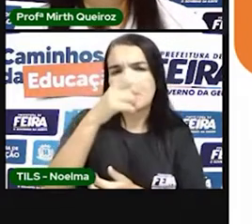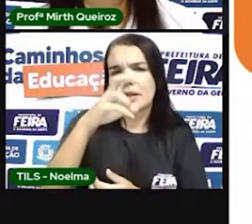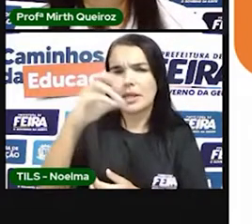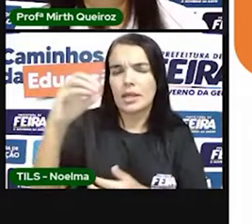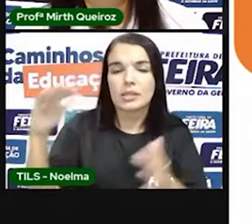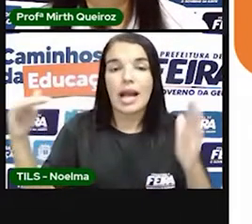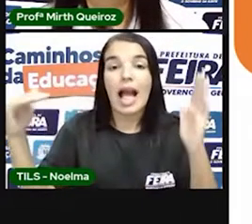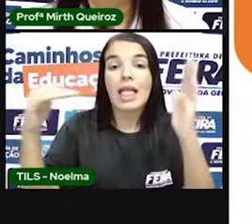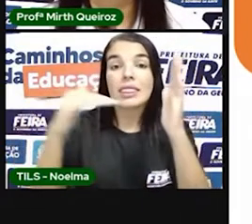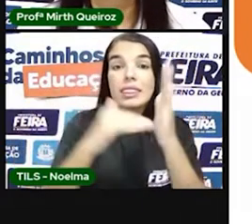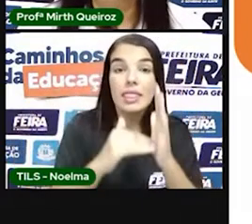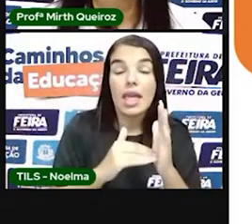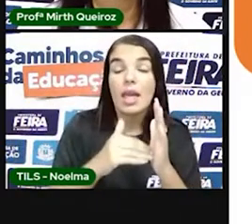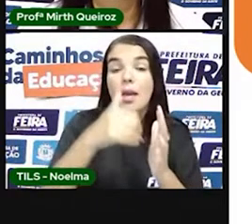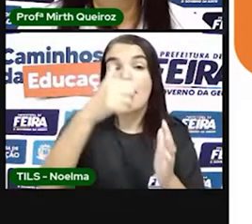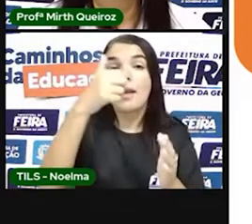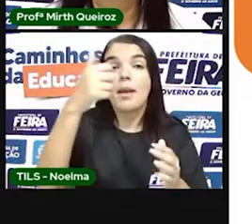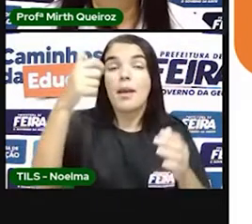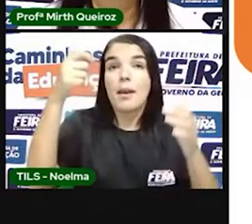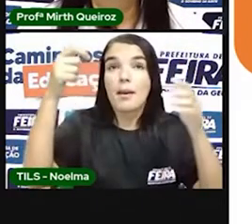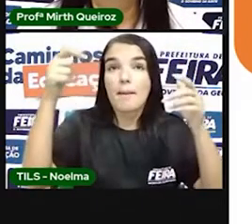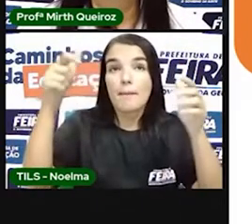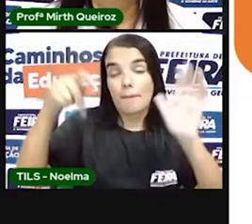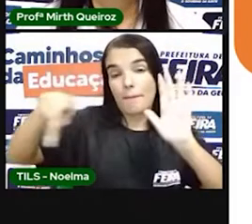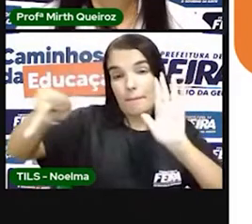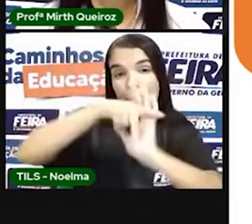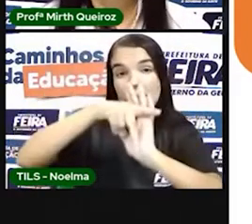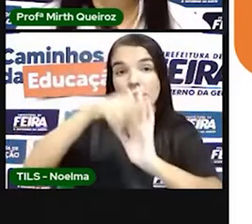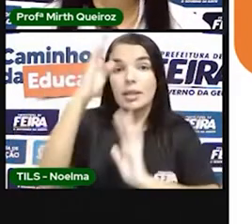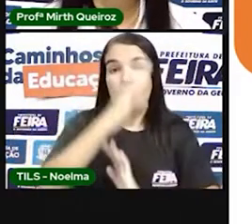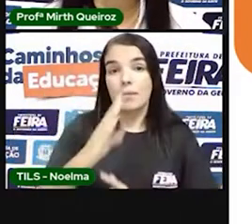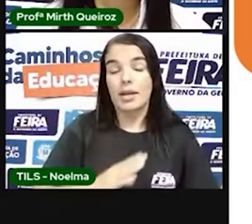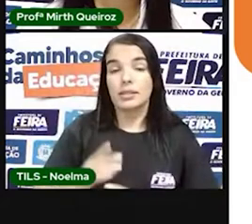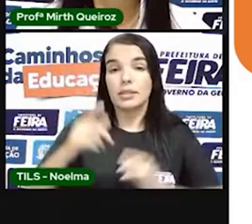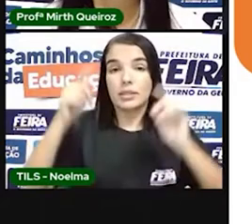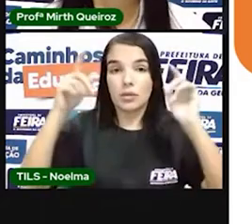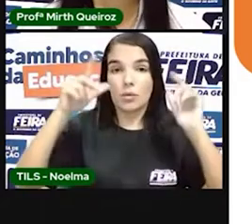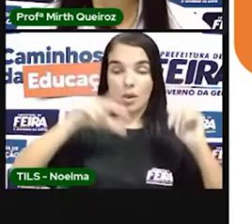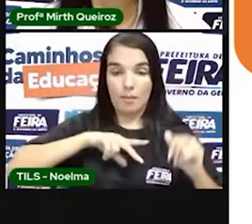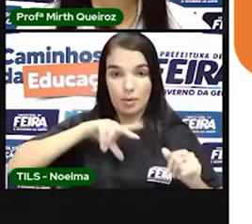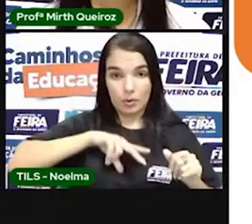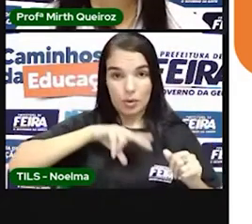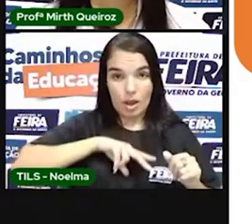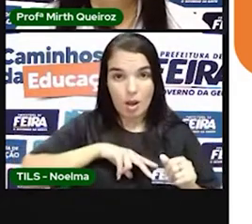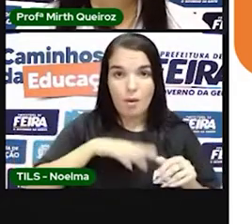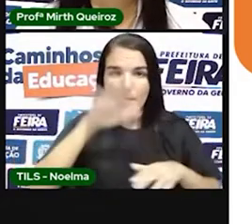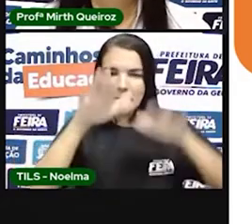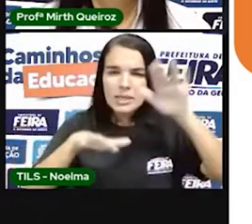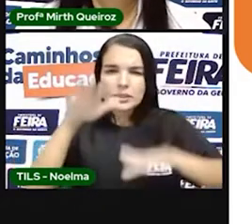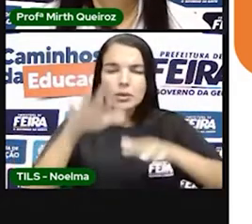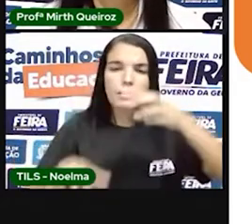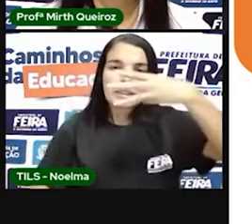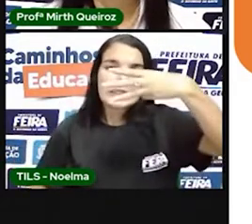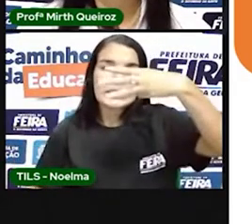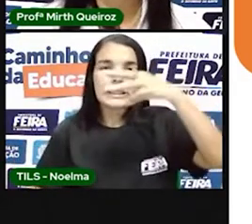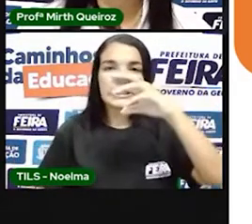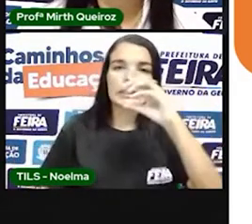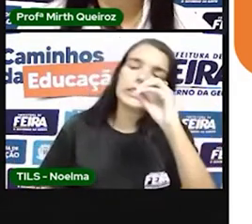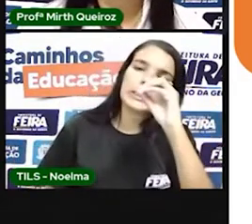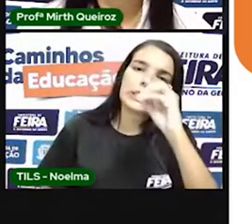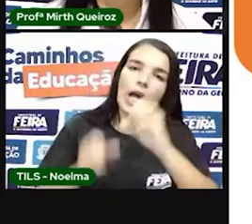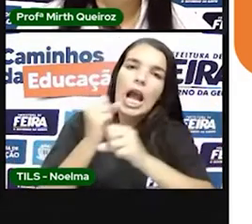a colonização, que aconteceu somente em 1530, existiu esse período, que é o período pré-colonial. E nesse